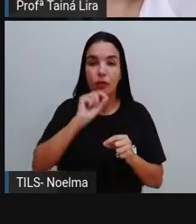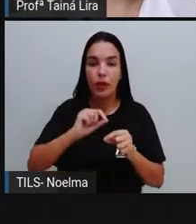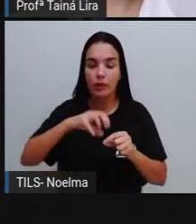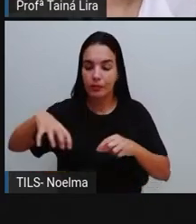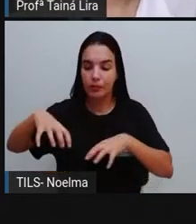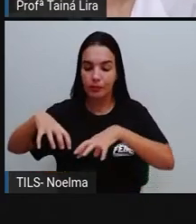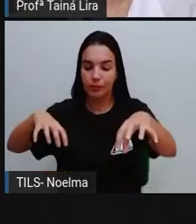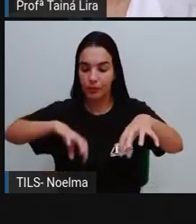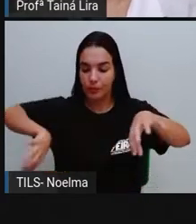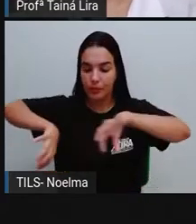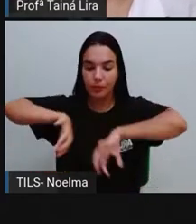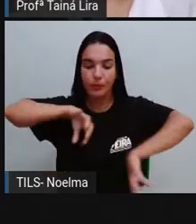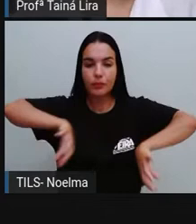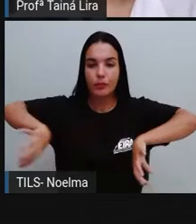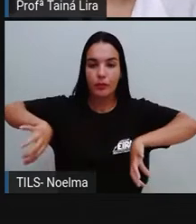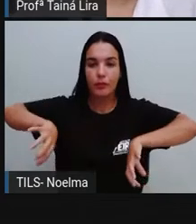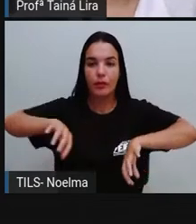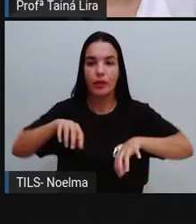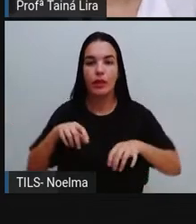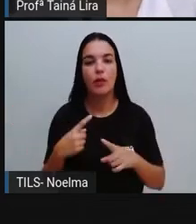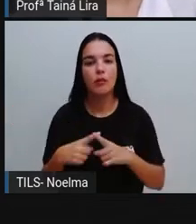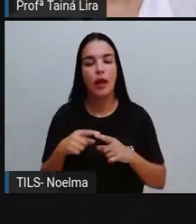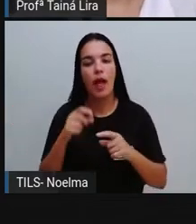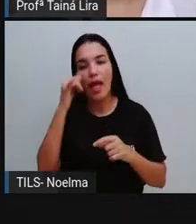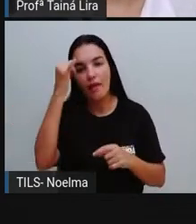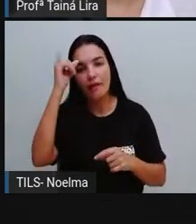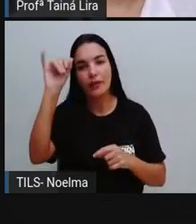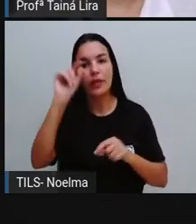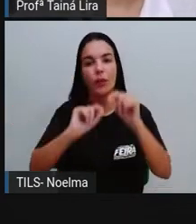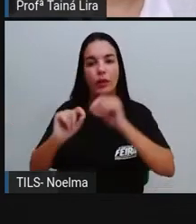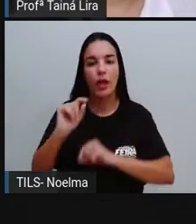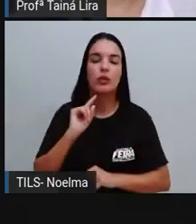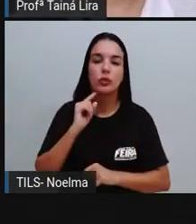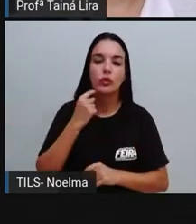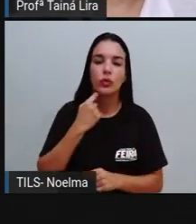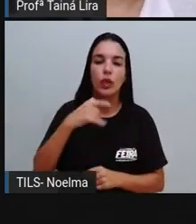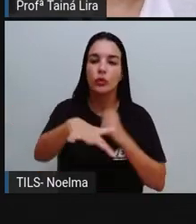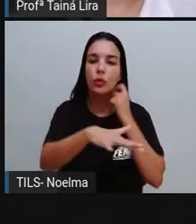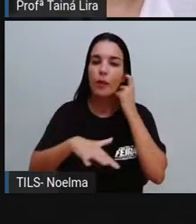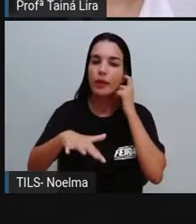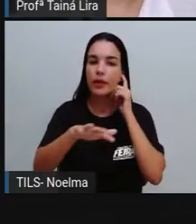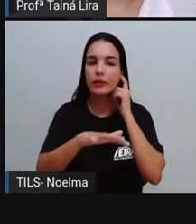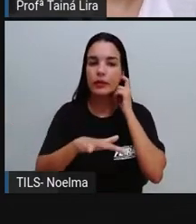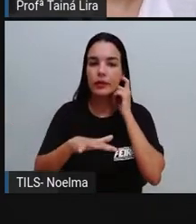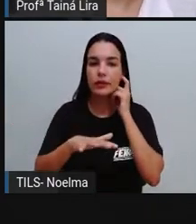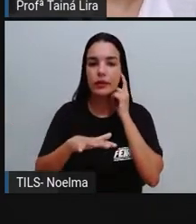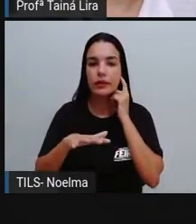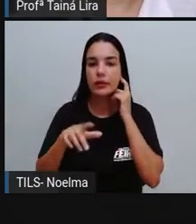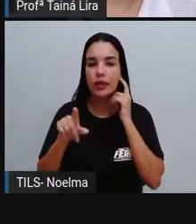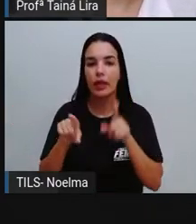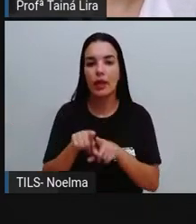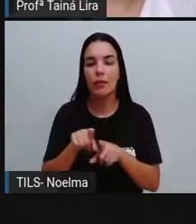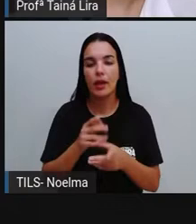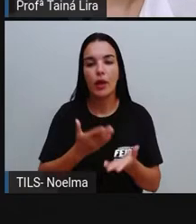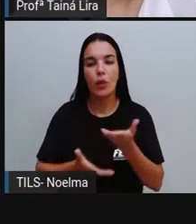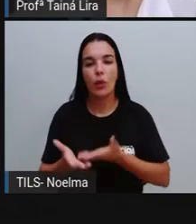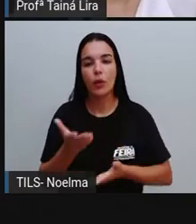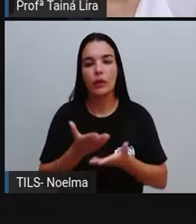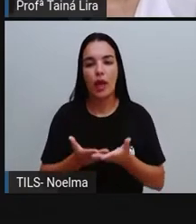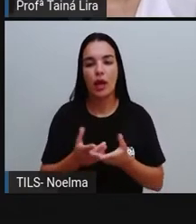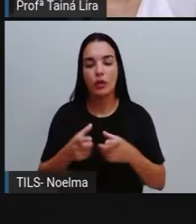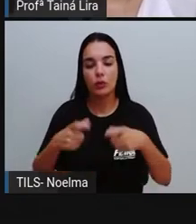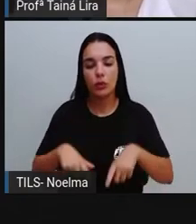poluição do ambiente e cuidar do ambiente onde a gente vive, onde a gente está inserido, tá? Então,